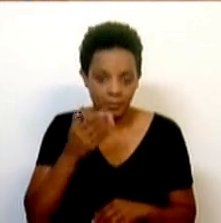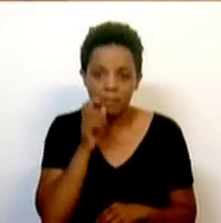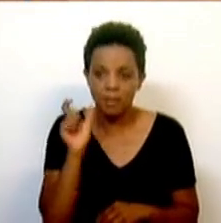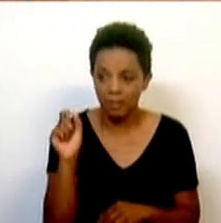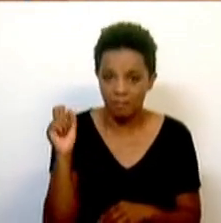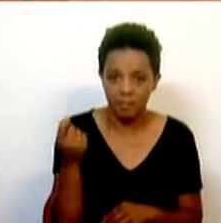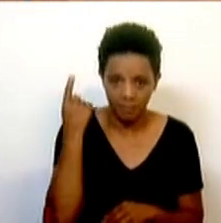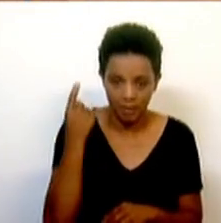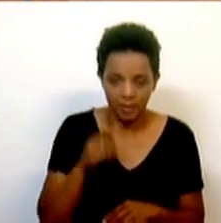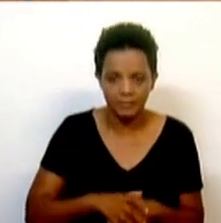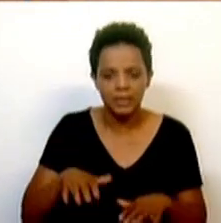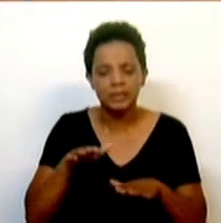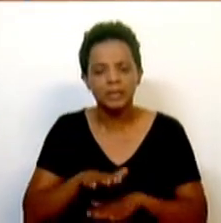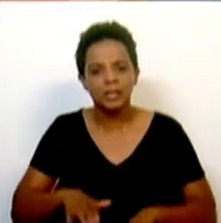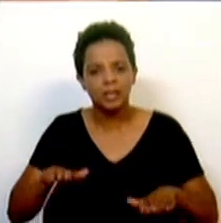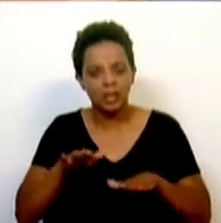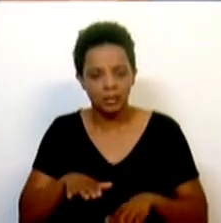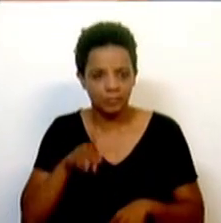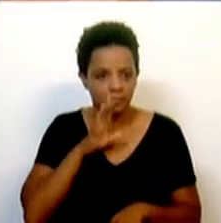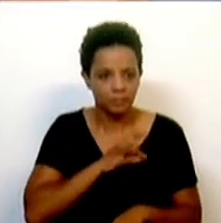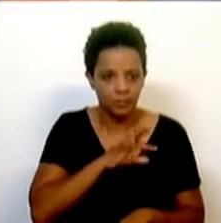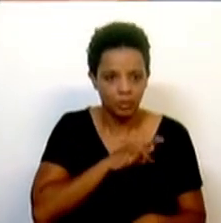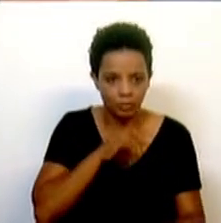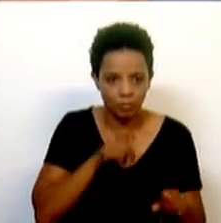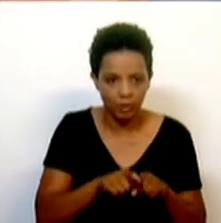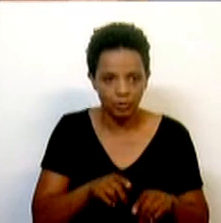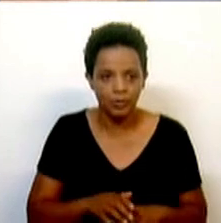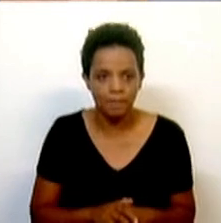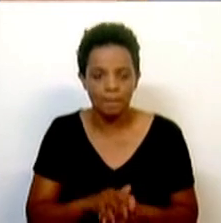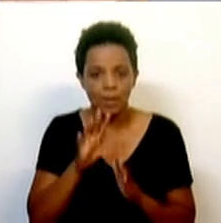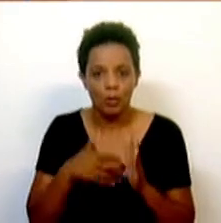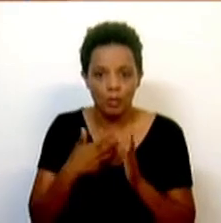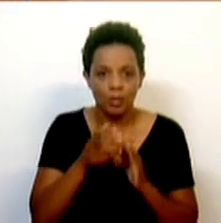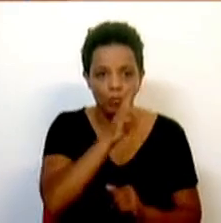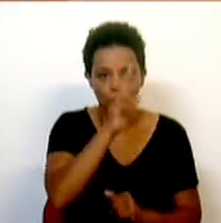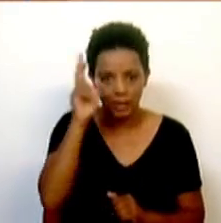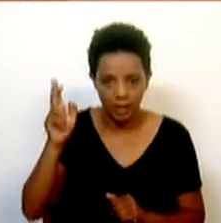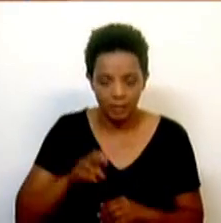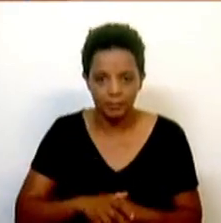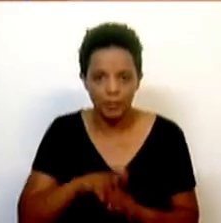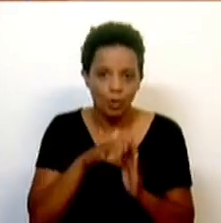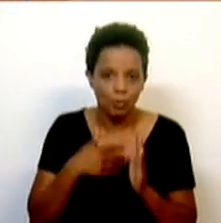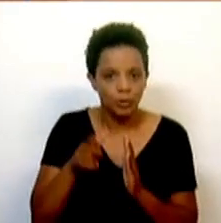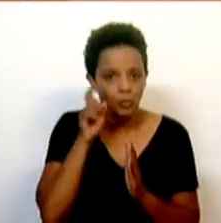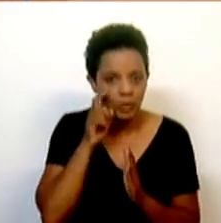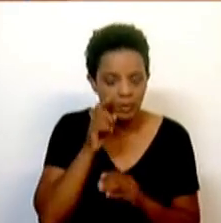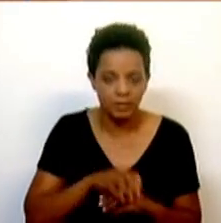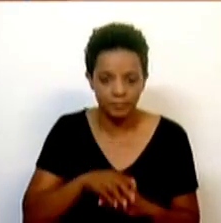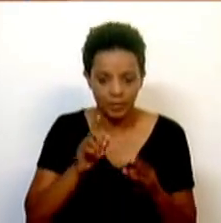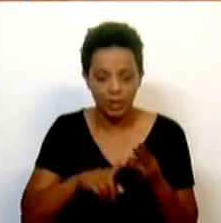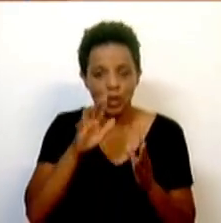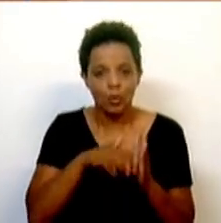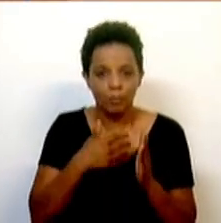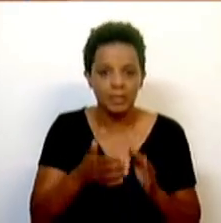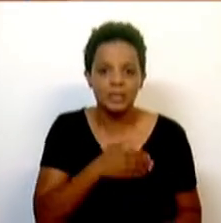palavra de serenidade, Sras. e Srs. Deputados, o Plano de Mobilidade, o Plano de Segurança e o Plano